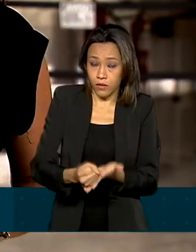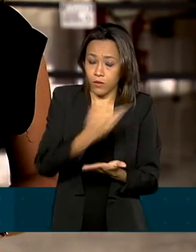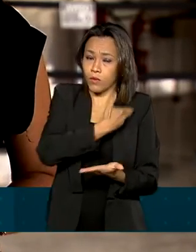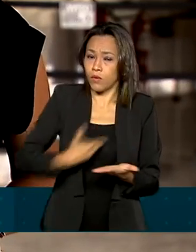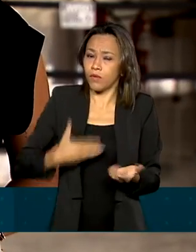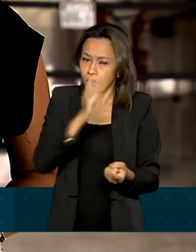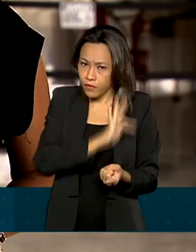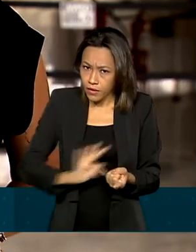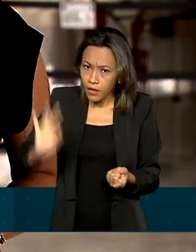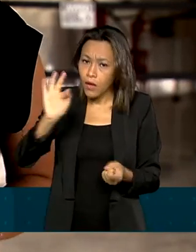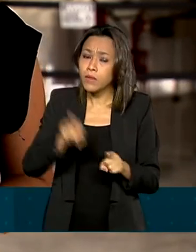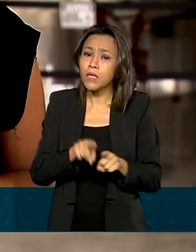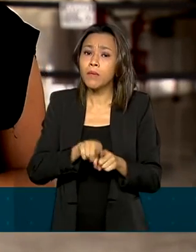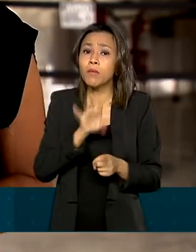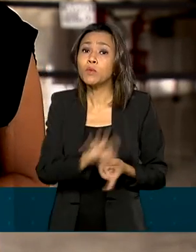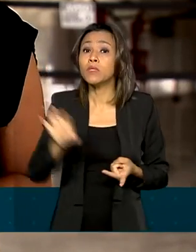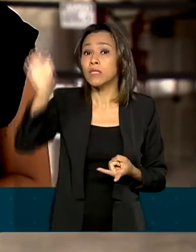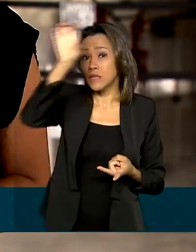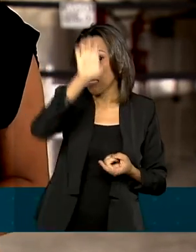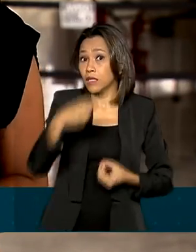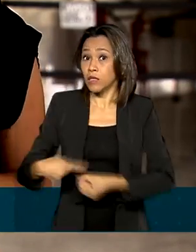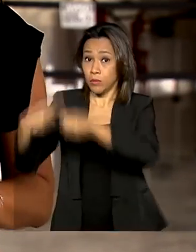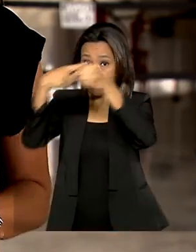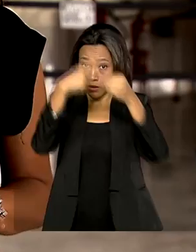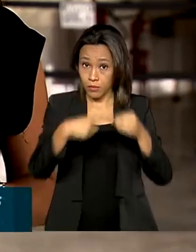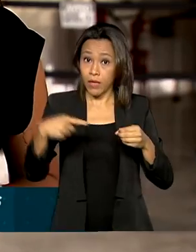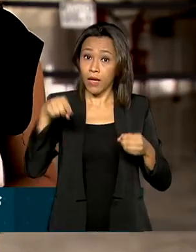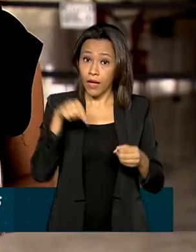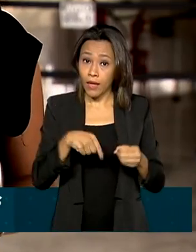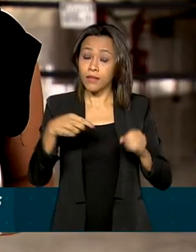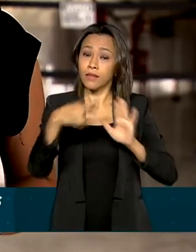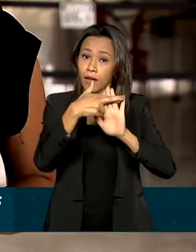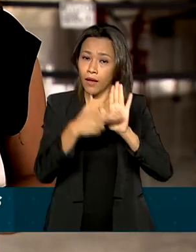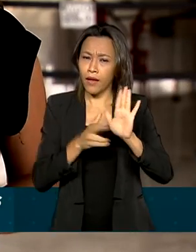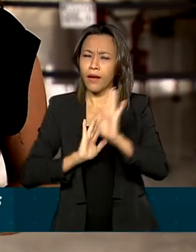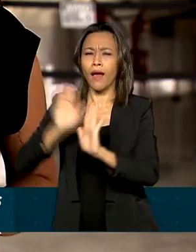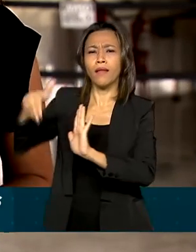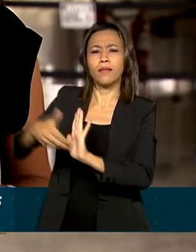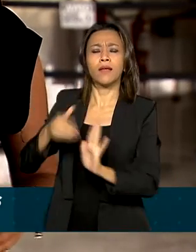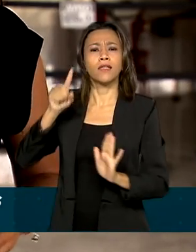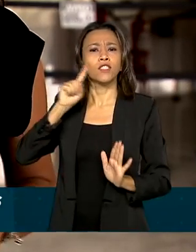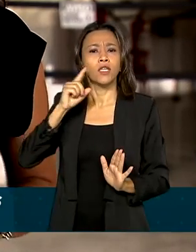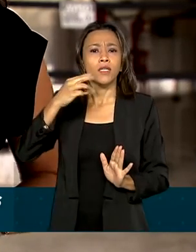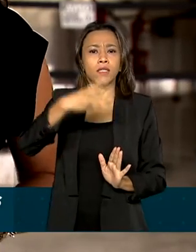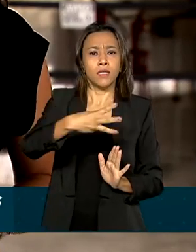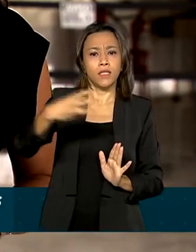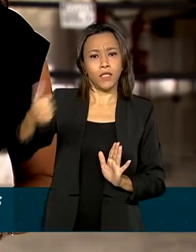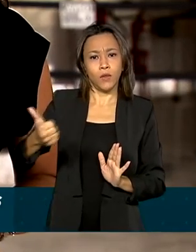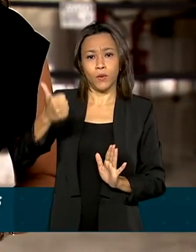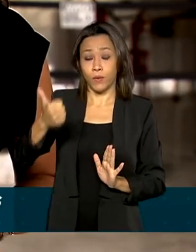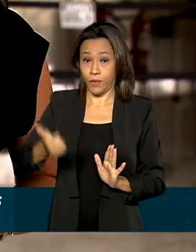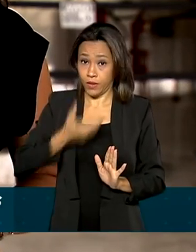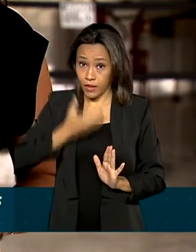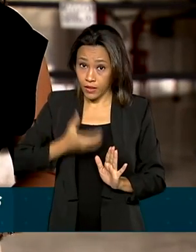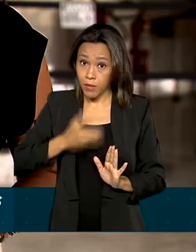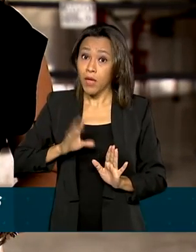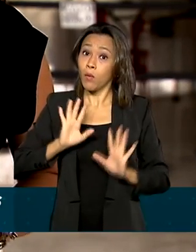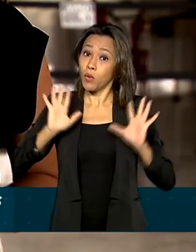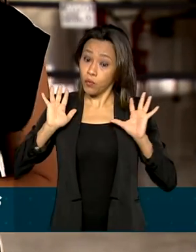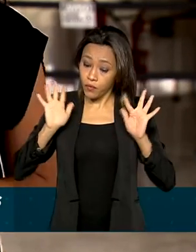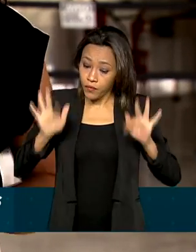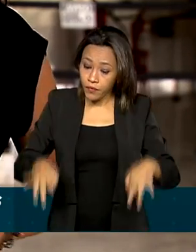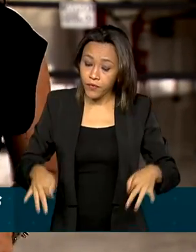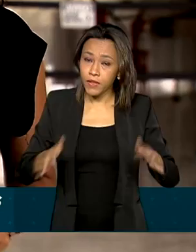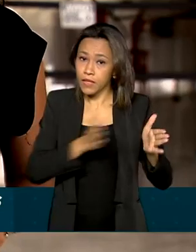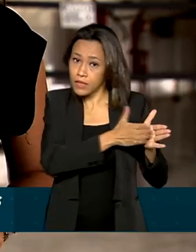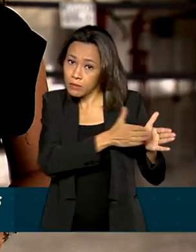estados e municípios. Elas vão ser aplicadas até 31 de dezembro deste ano, quando acaba o estado de calamidade pública